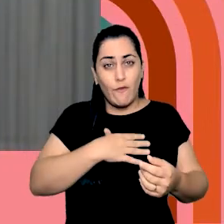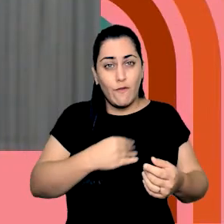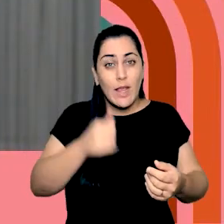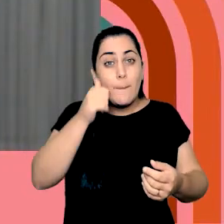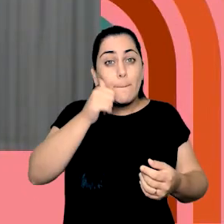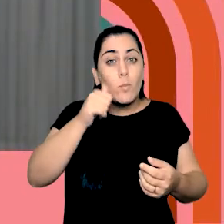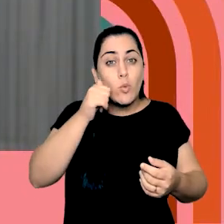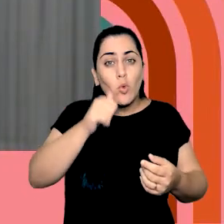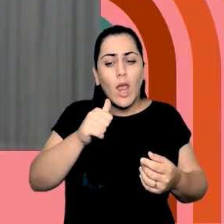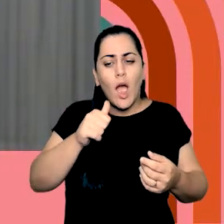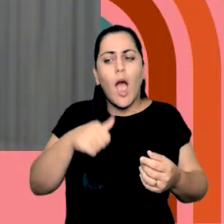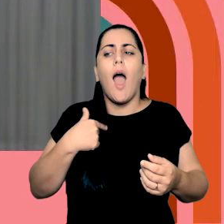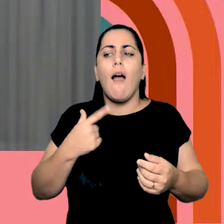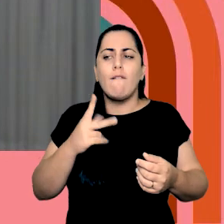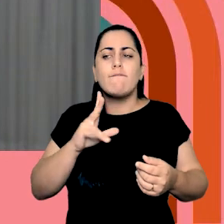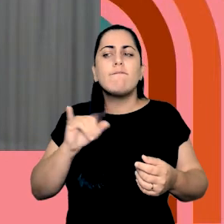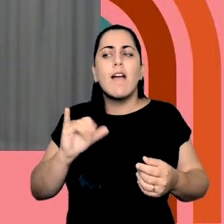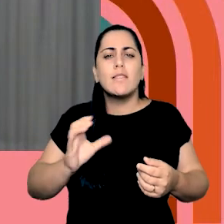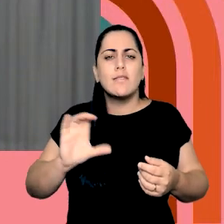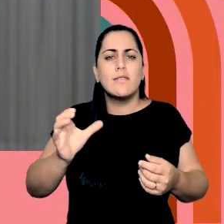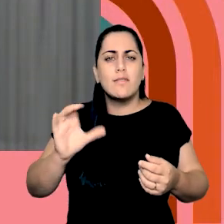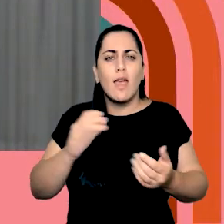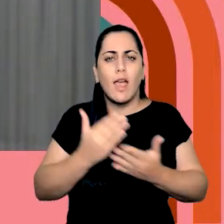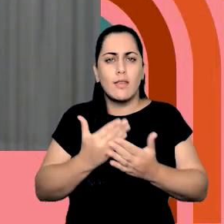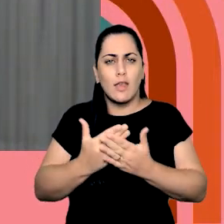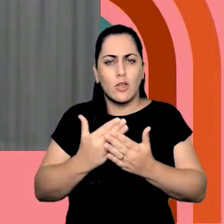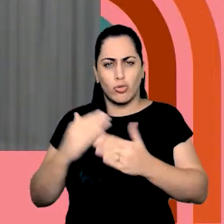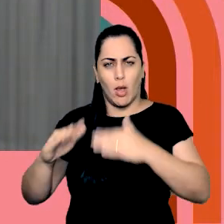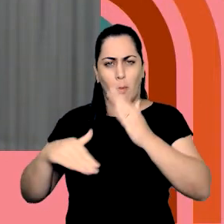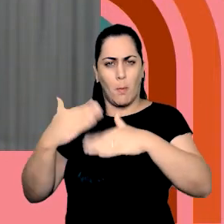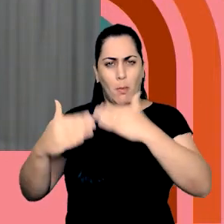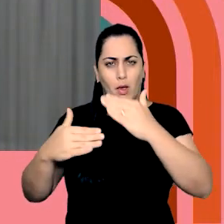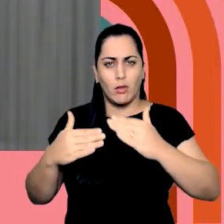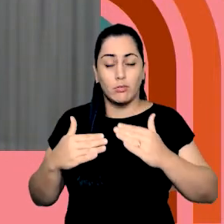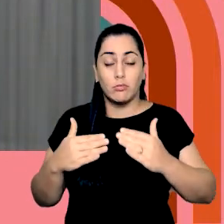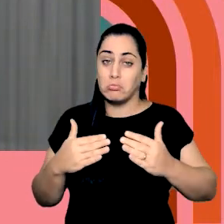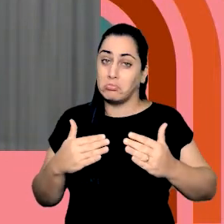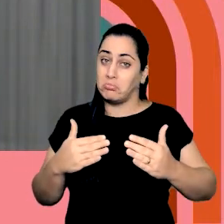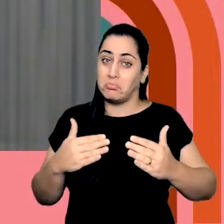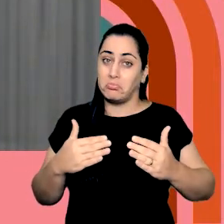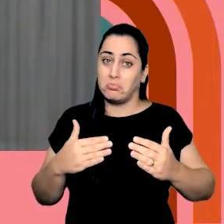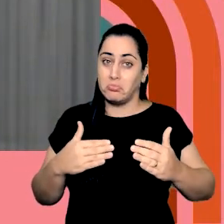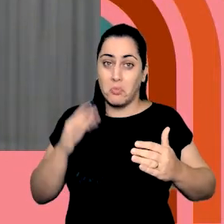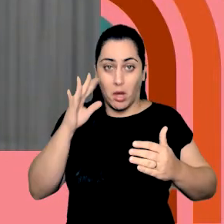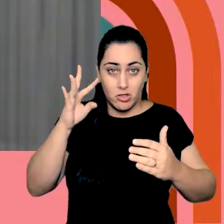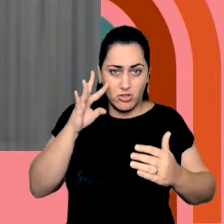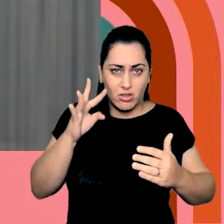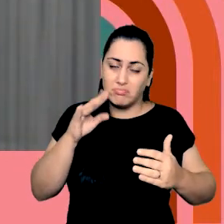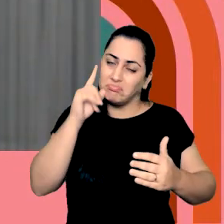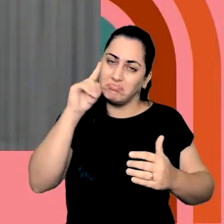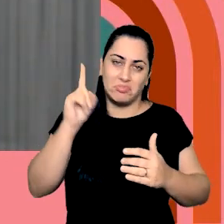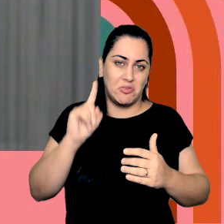filha como cientista? Não sei, mas tenho uma